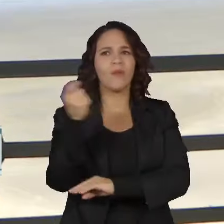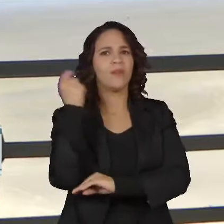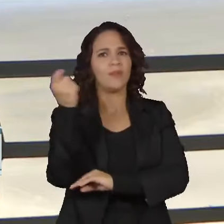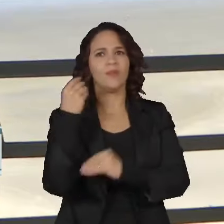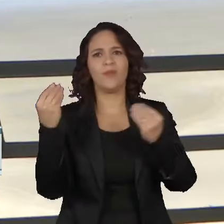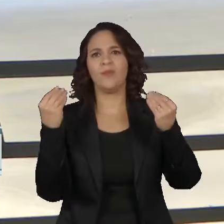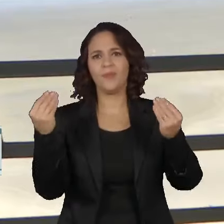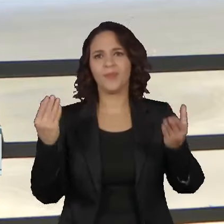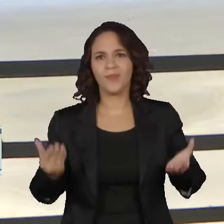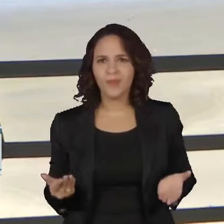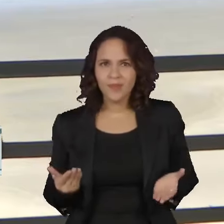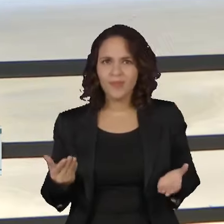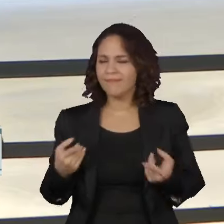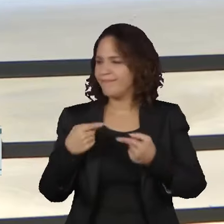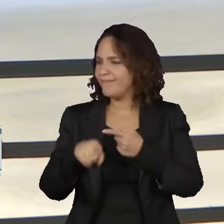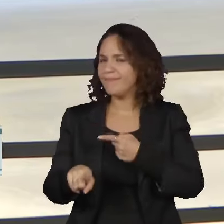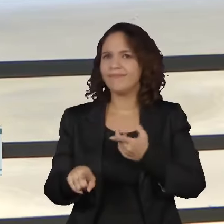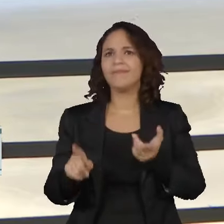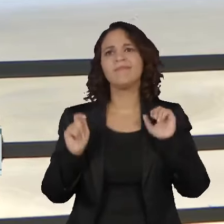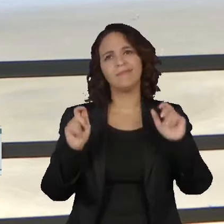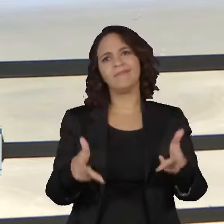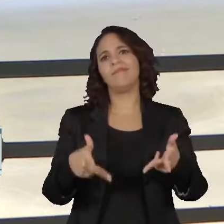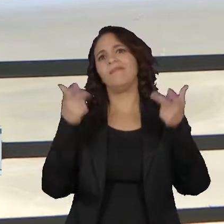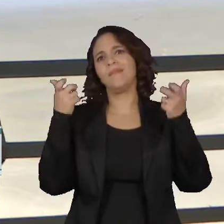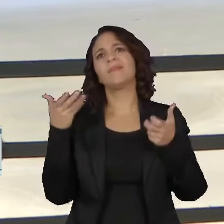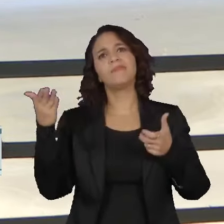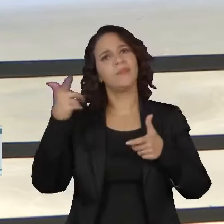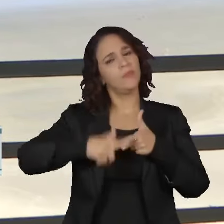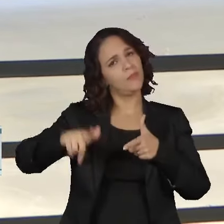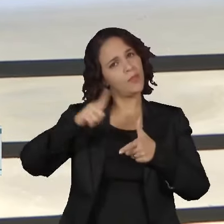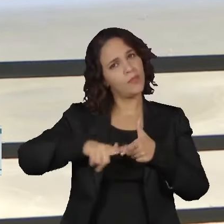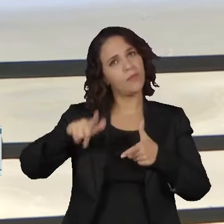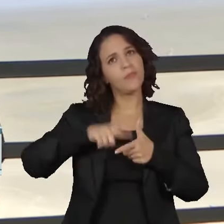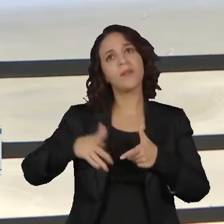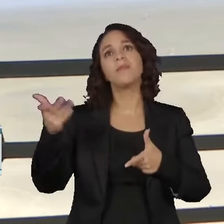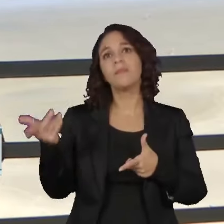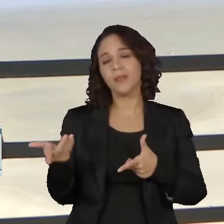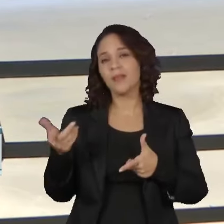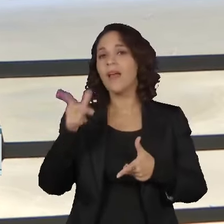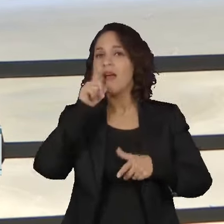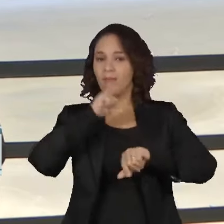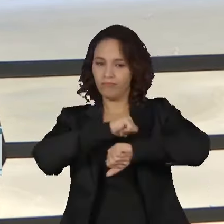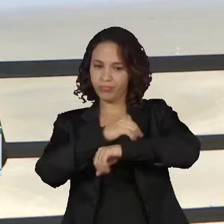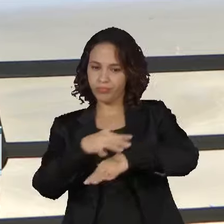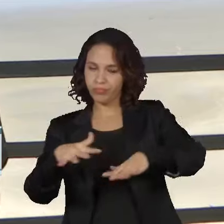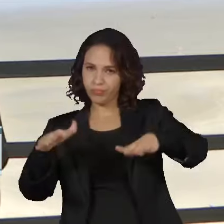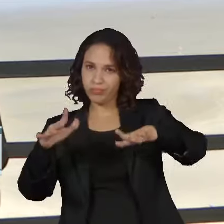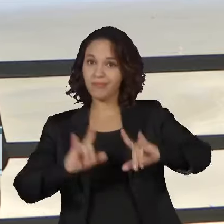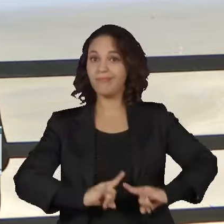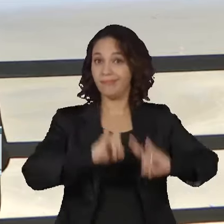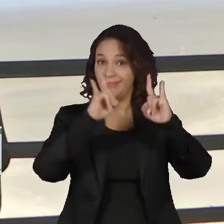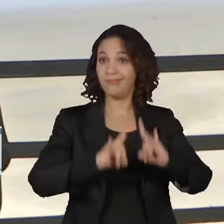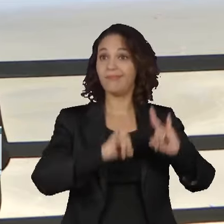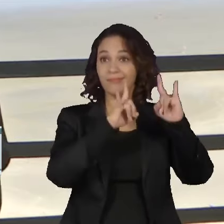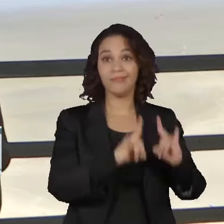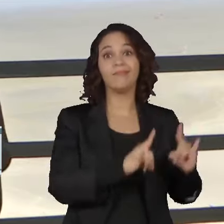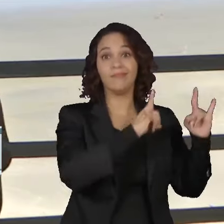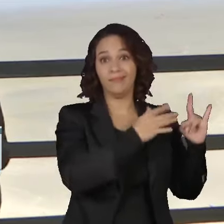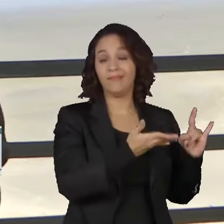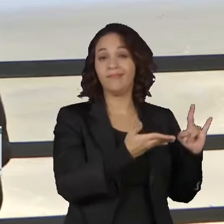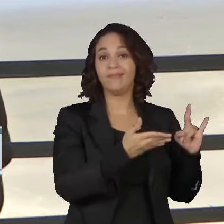do Sul. Claramente, a gente tem um problema entre águas e edificações. E quando a gente